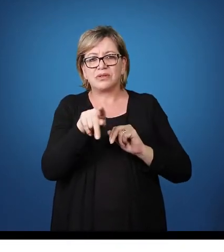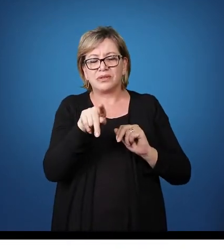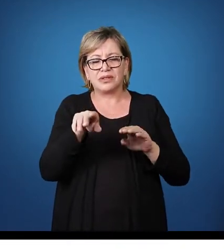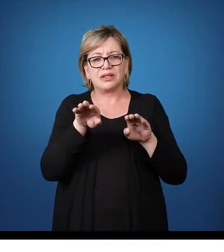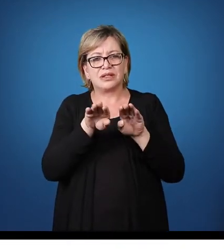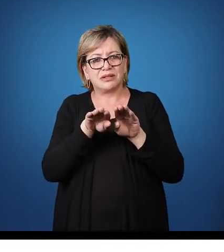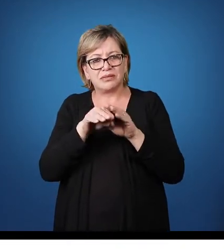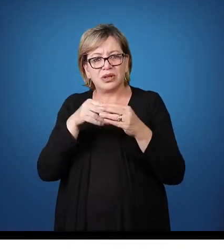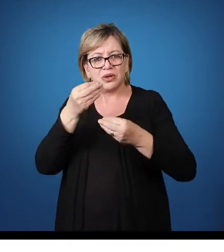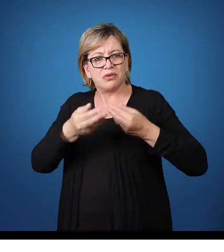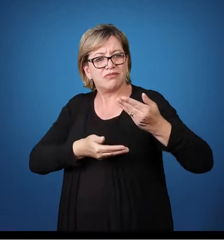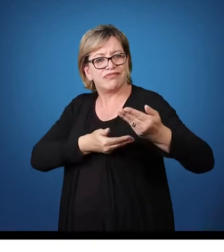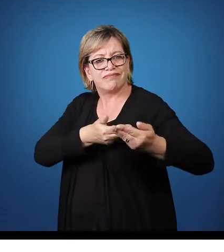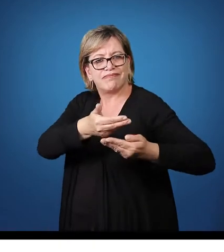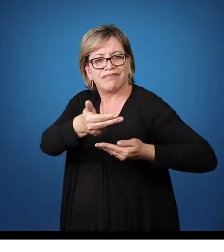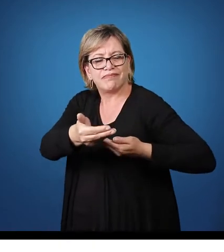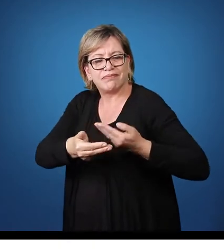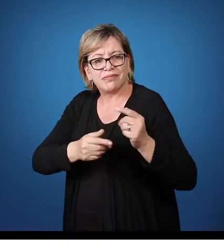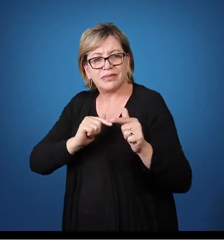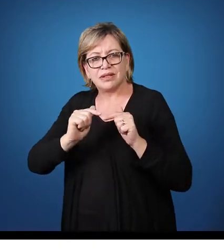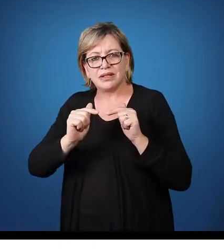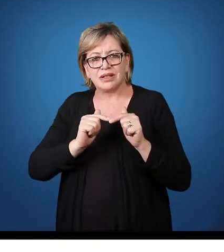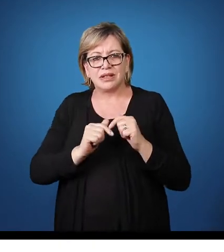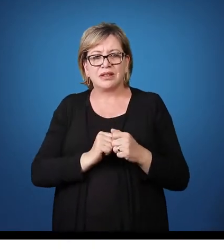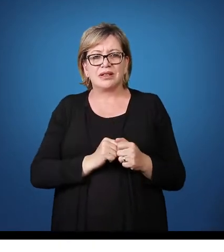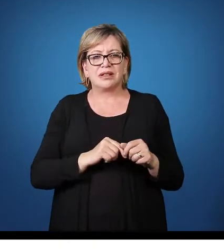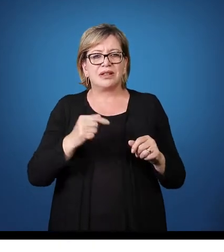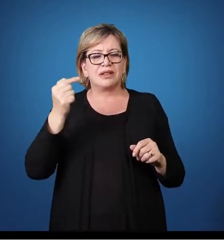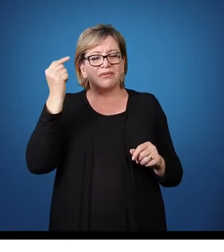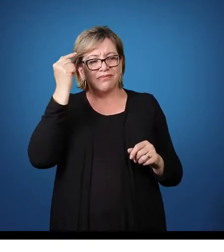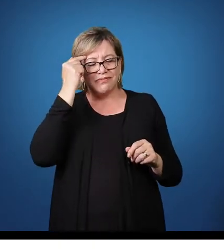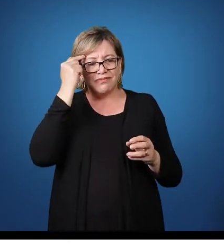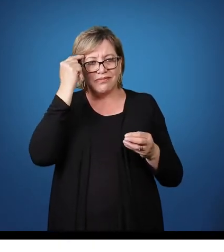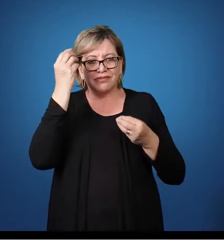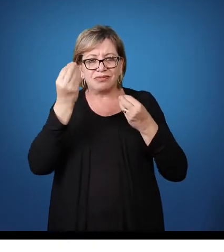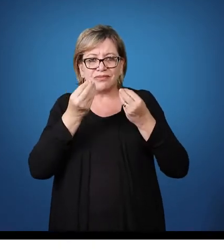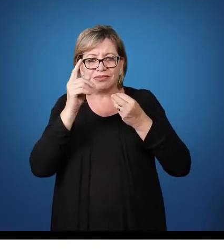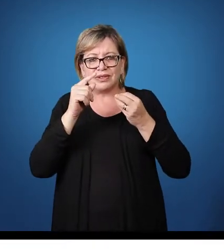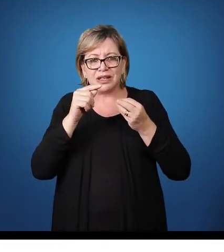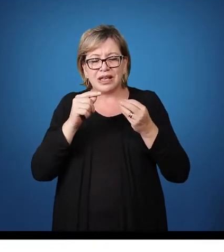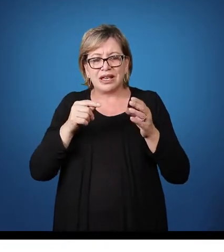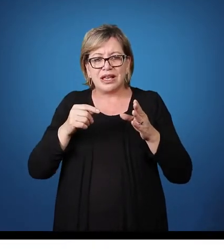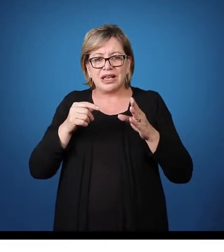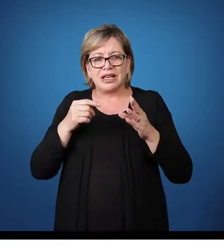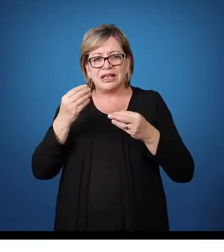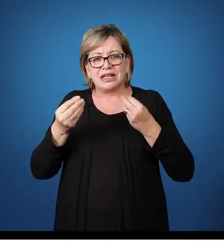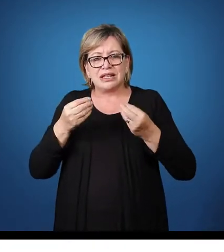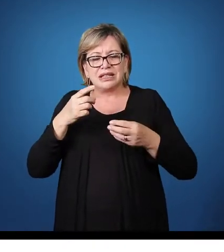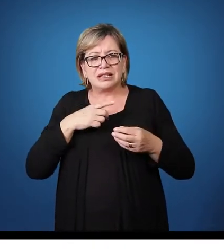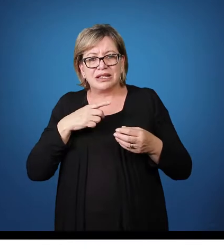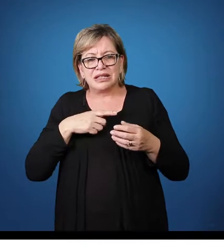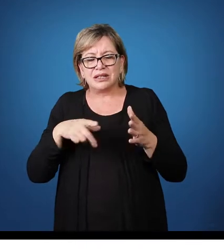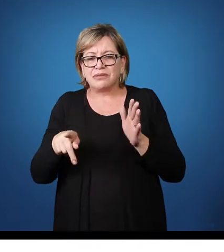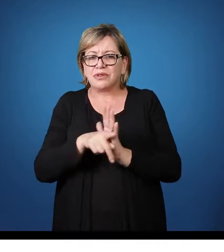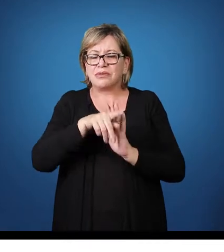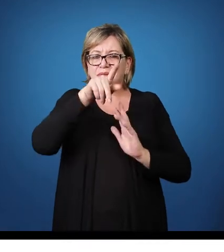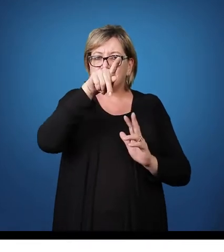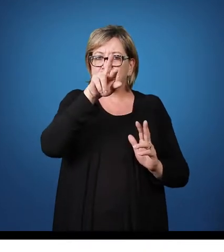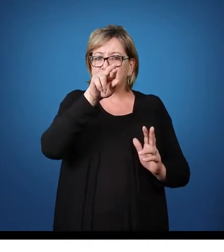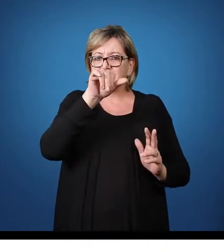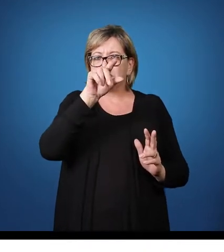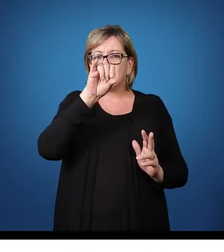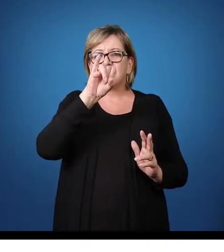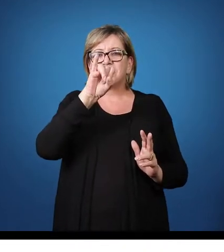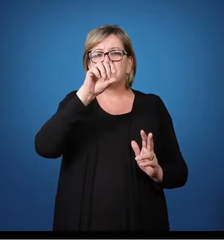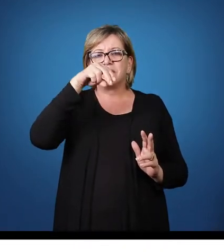mediação do seu trabalho Esses, por sua vez, eles são orientados pelos princípios didáticos Os